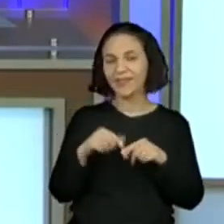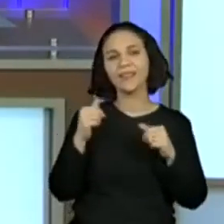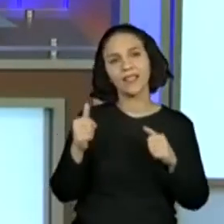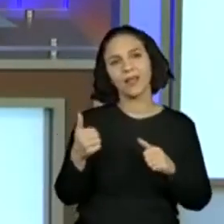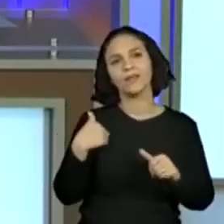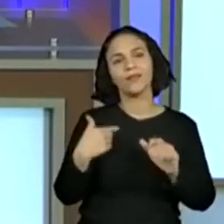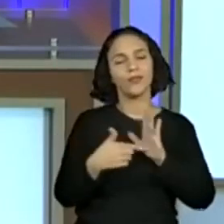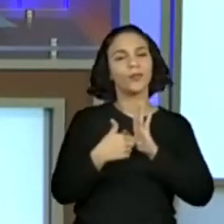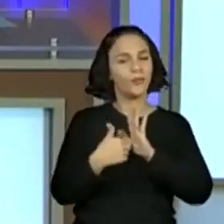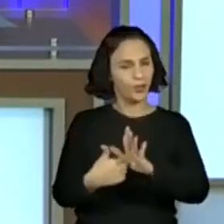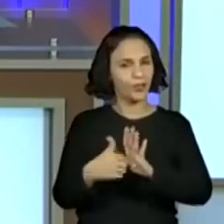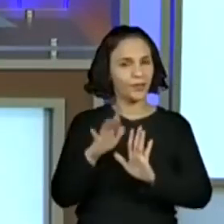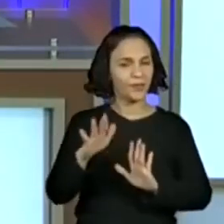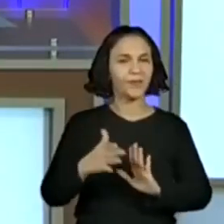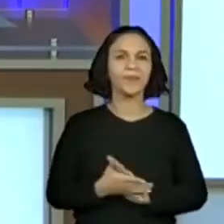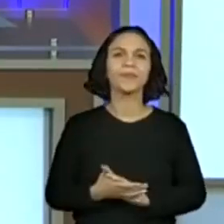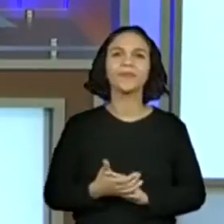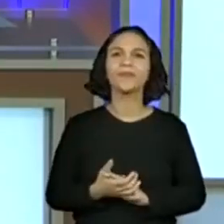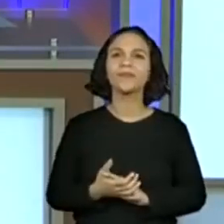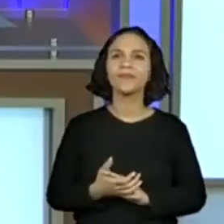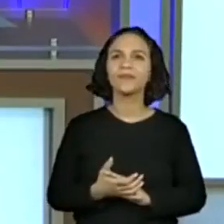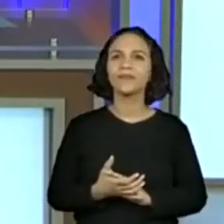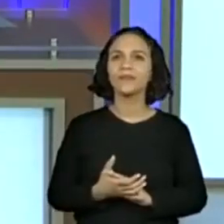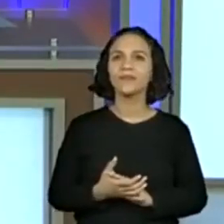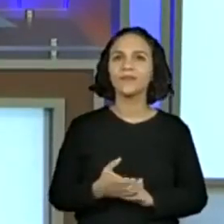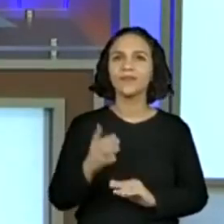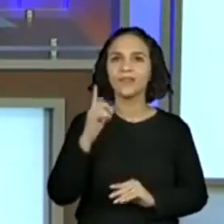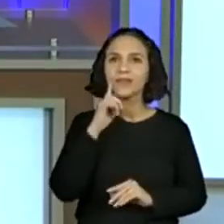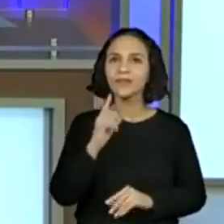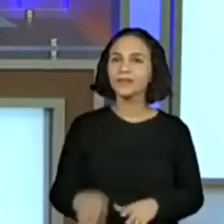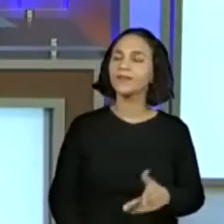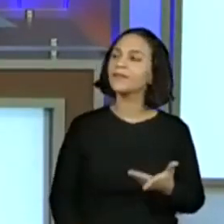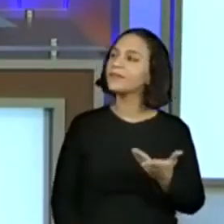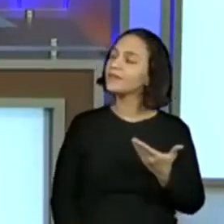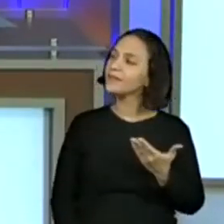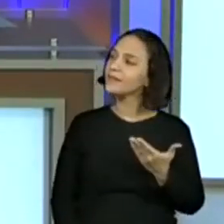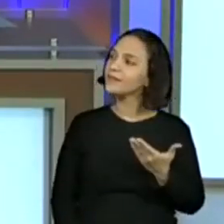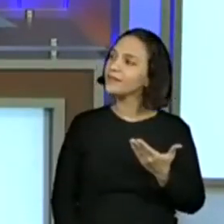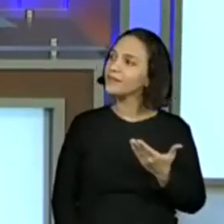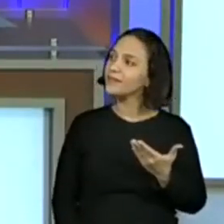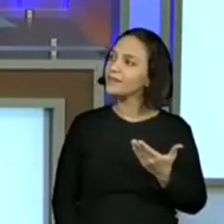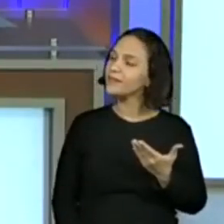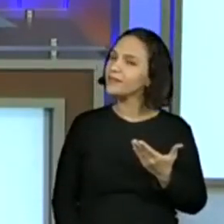o quadro aqui primeiro para vocês. Vamos lá? Temos um quadro aqui, ó.